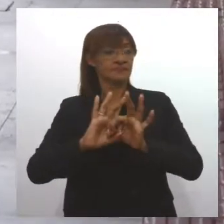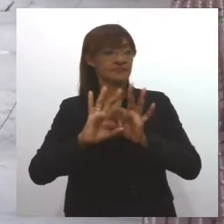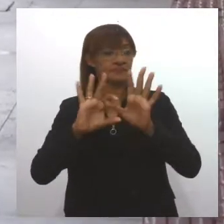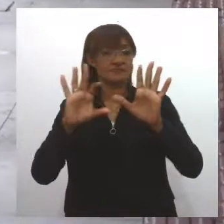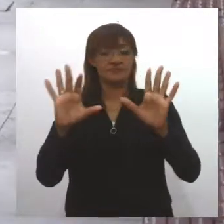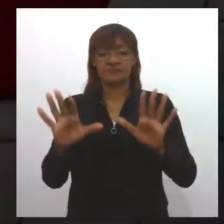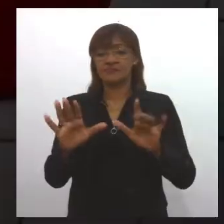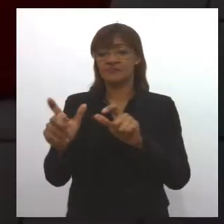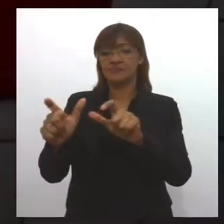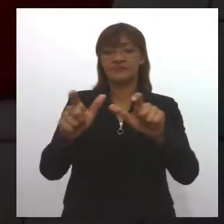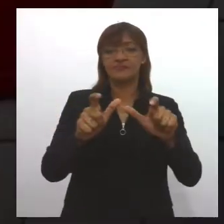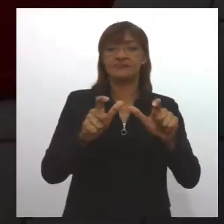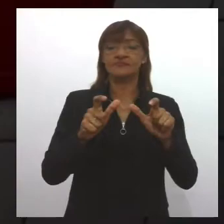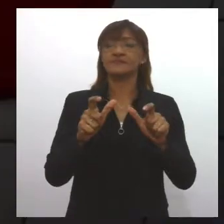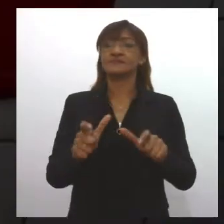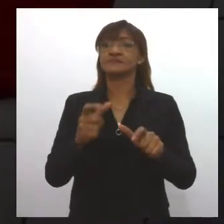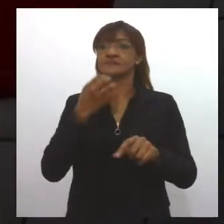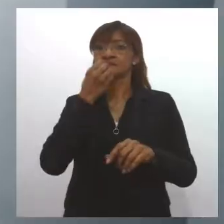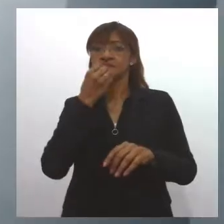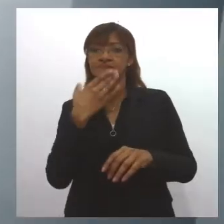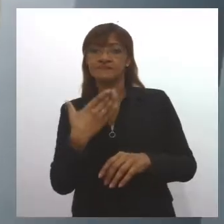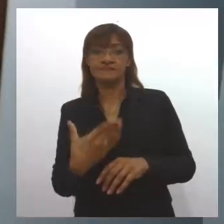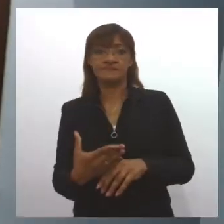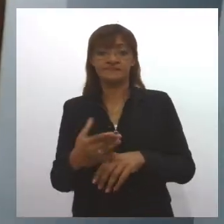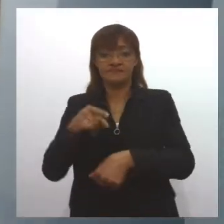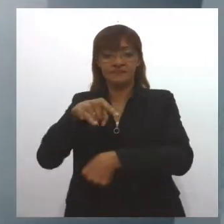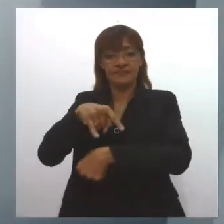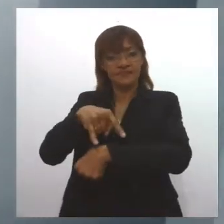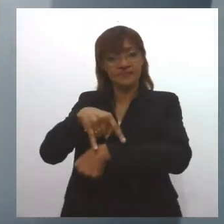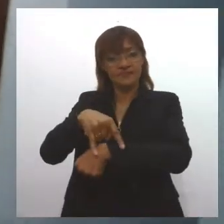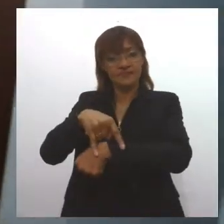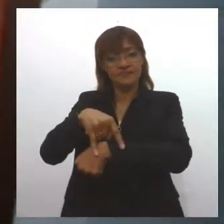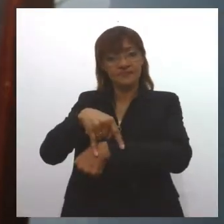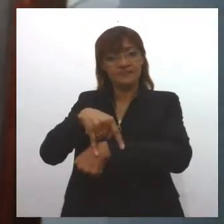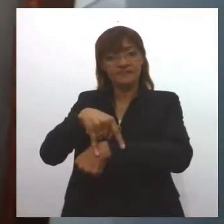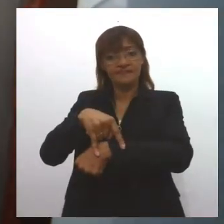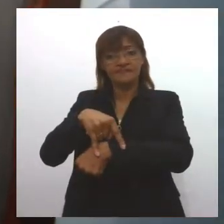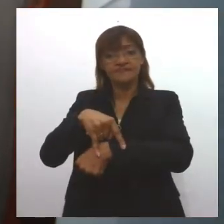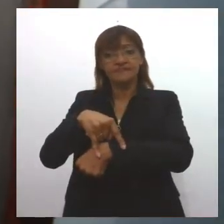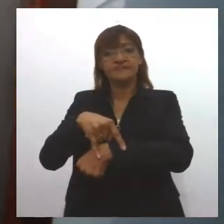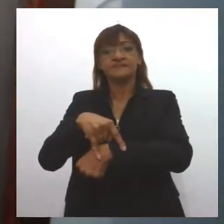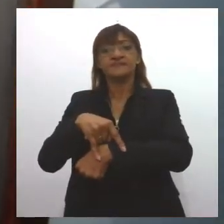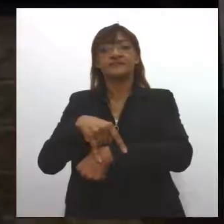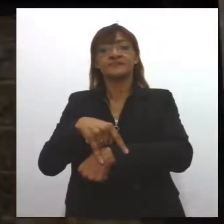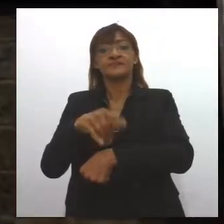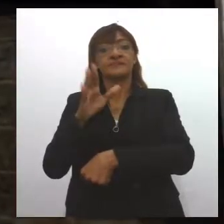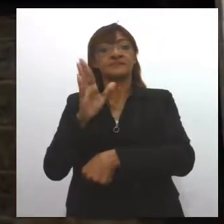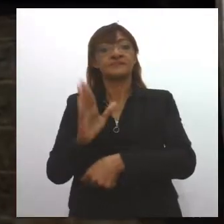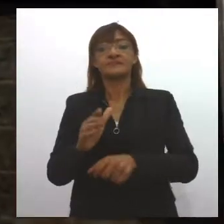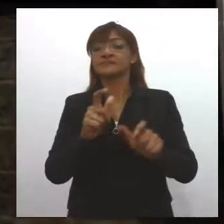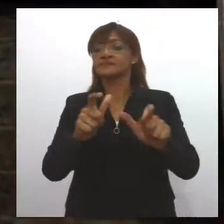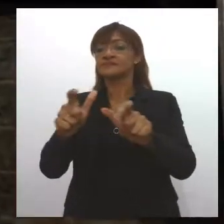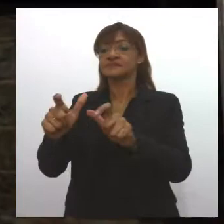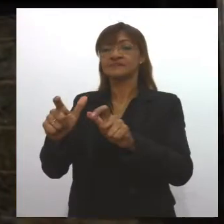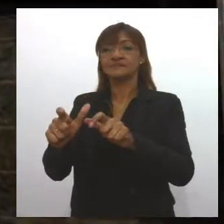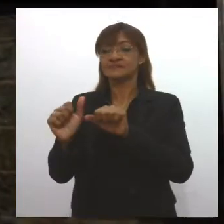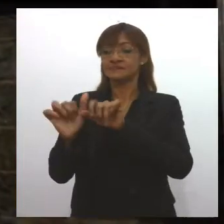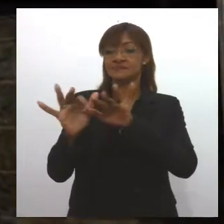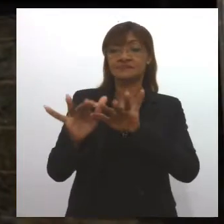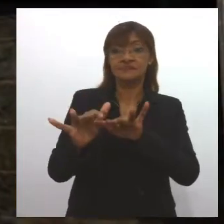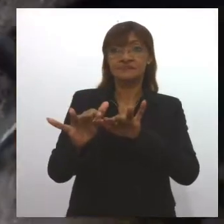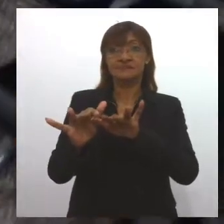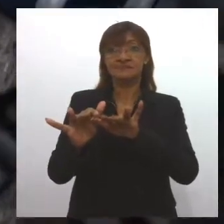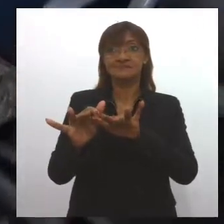de convivência, bebedouros e banheiros, os chamados espaços coletivos ganham atenção